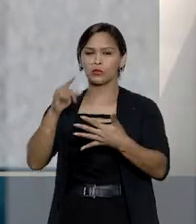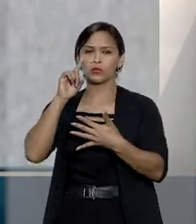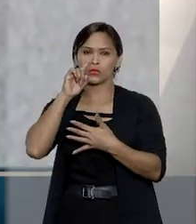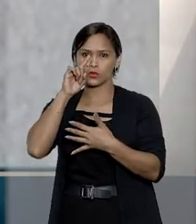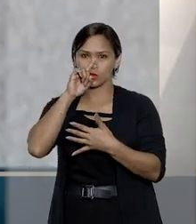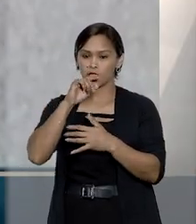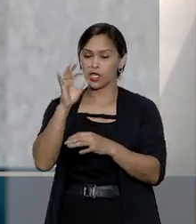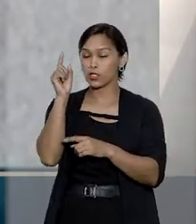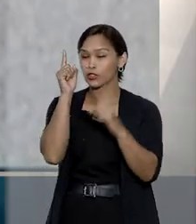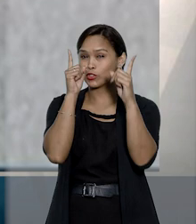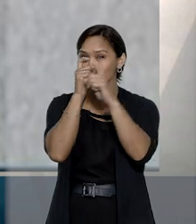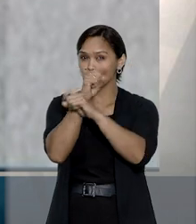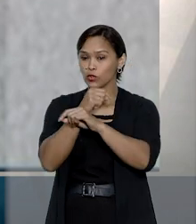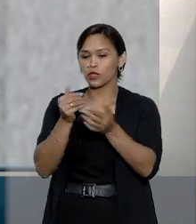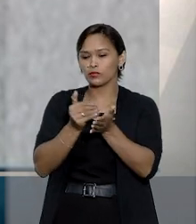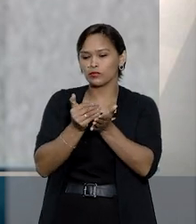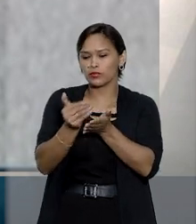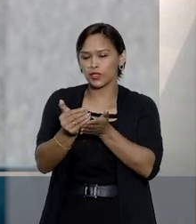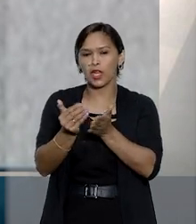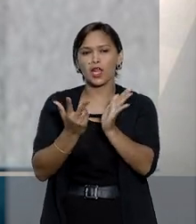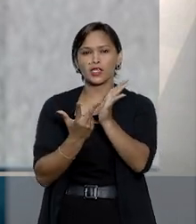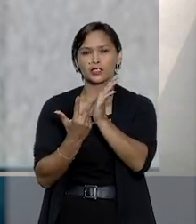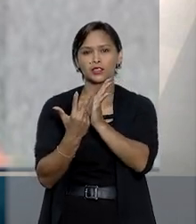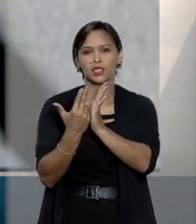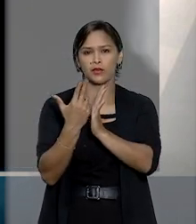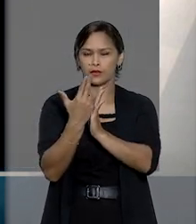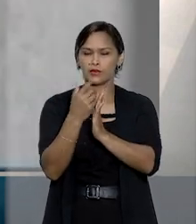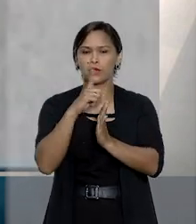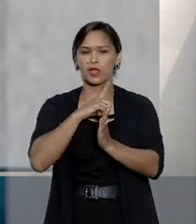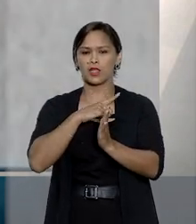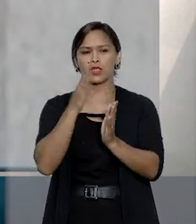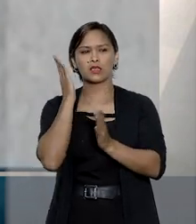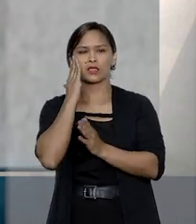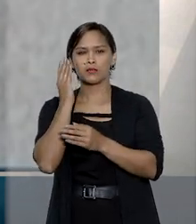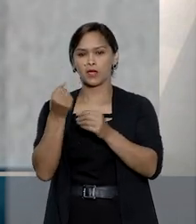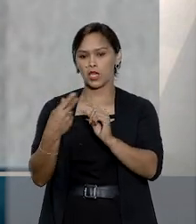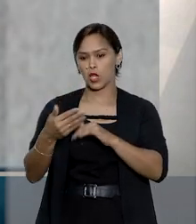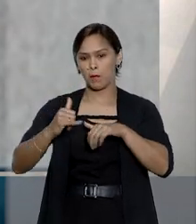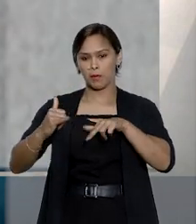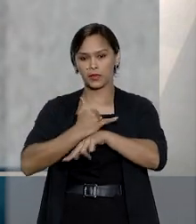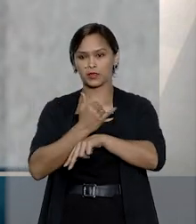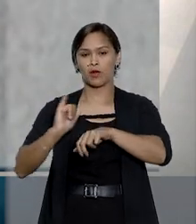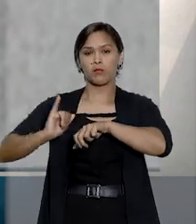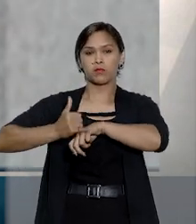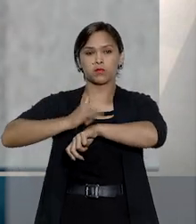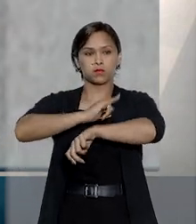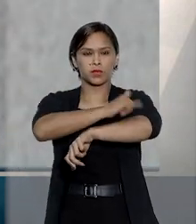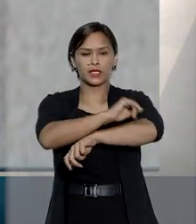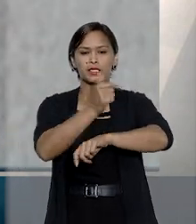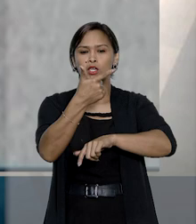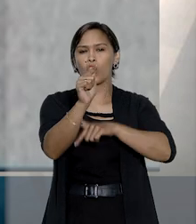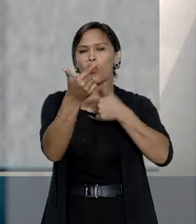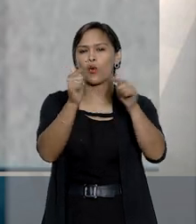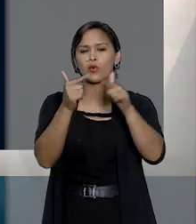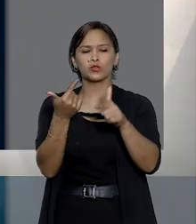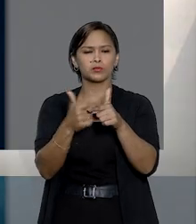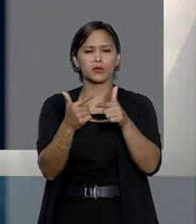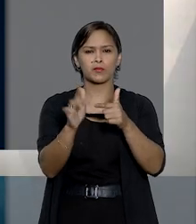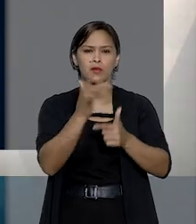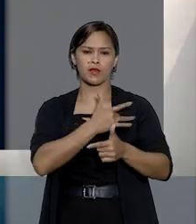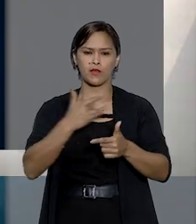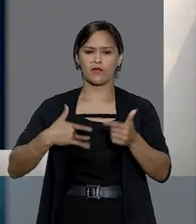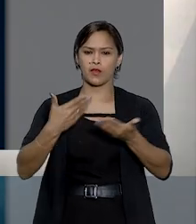eventuais dificuldades do procedimento cirúrgico, tendo em vista que o paciente era obeso e tinha outros problemas de saúde.